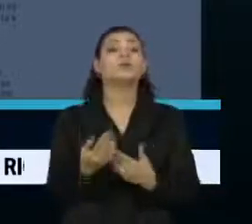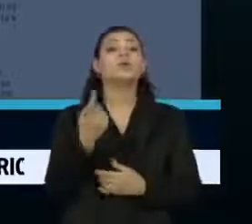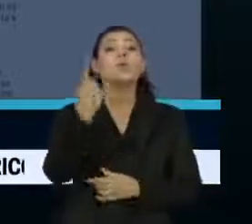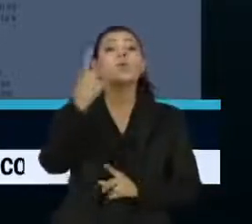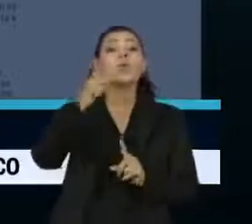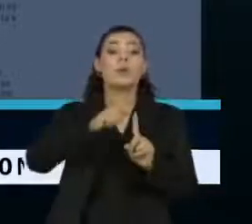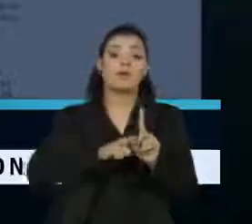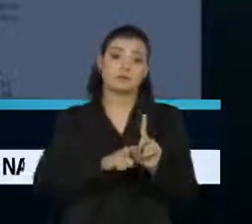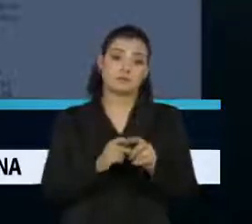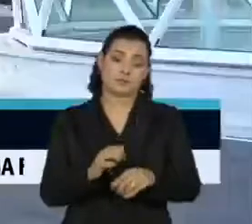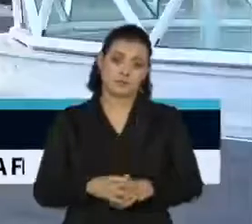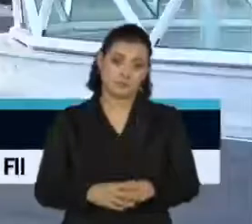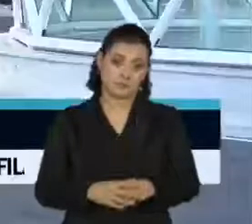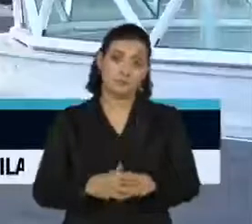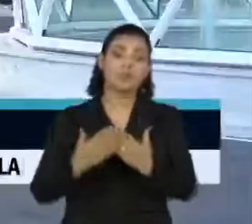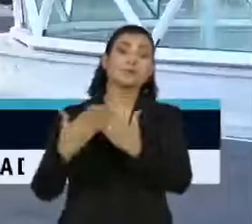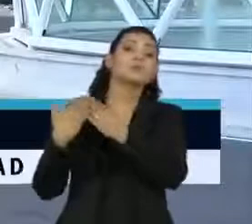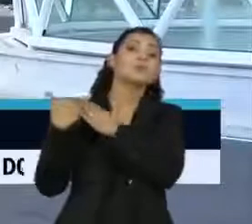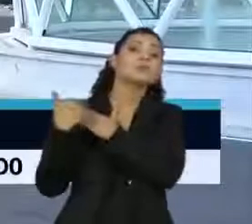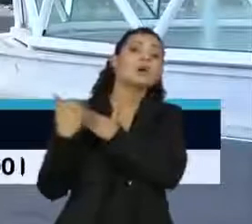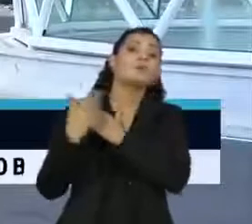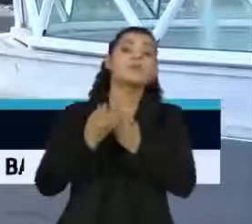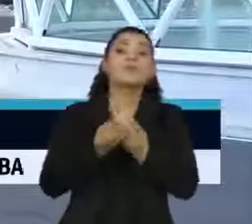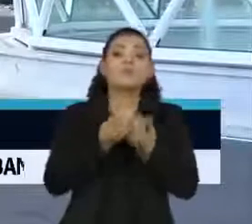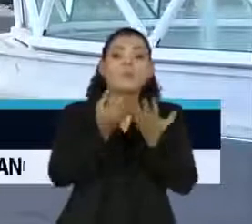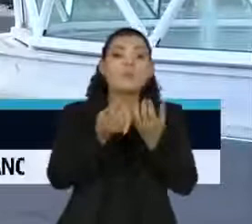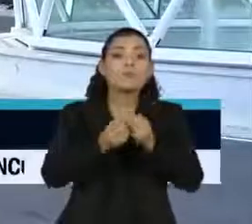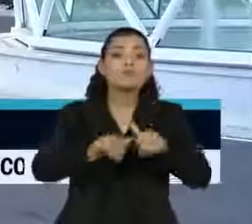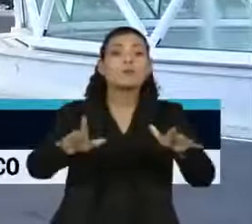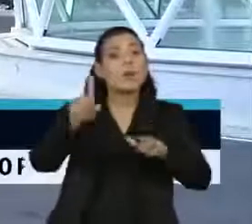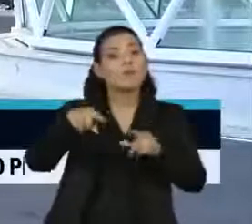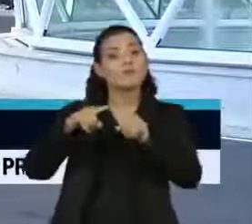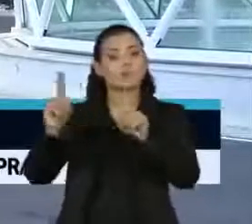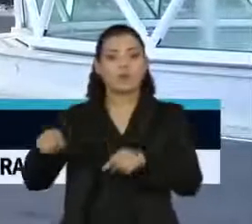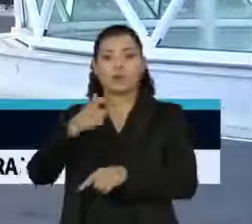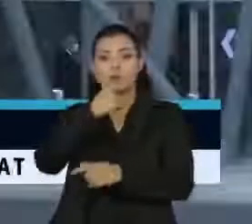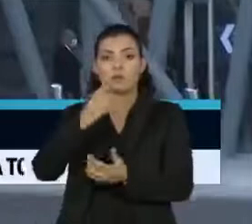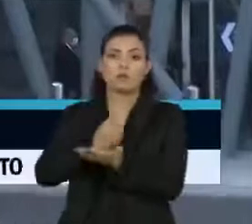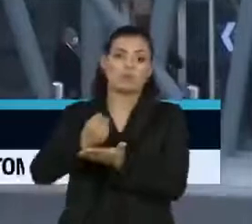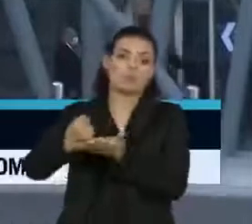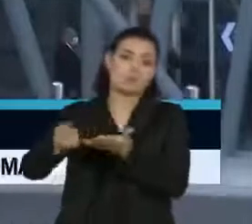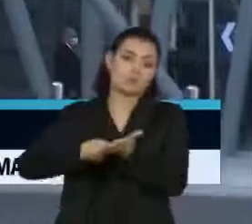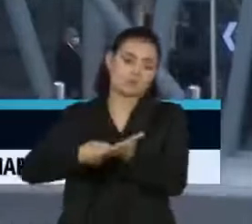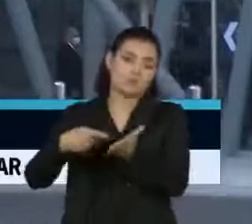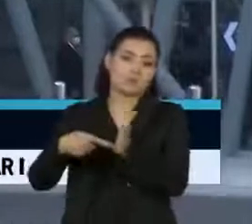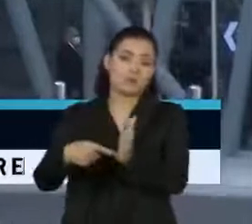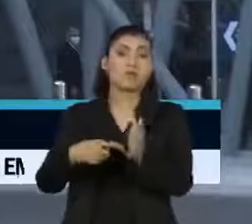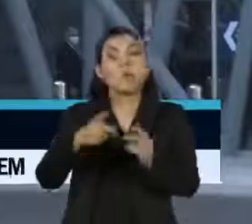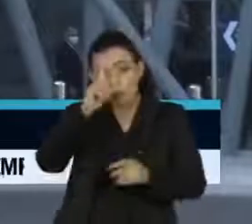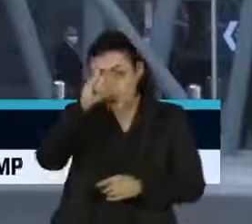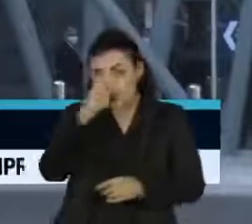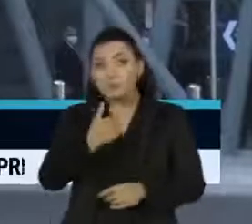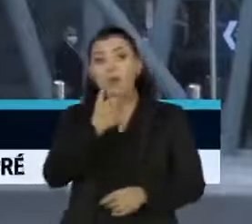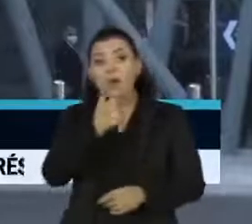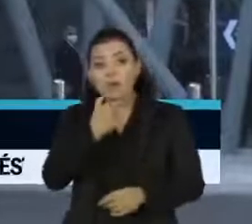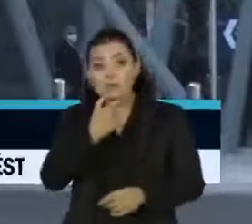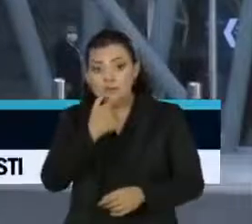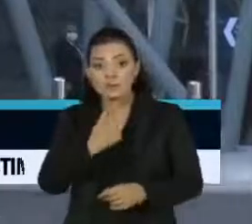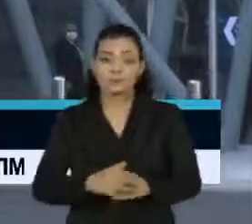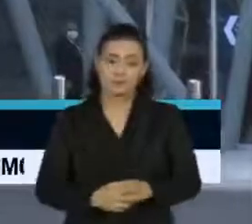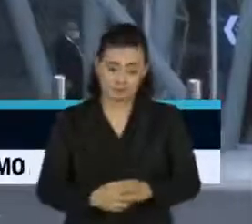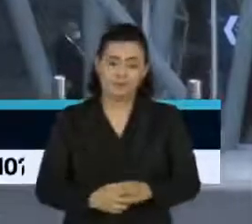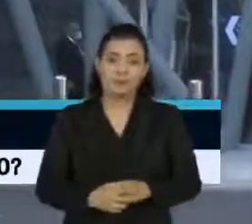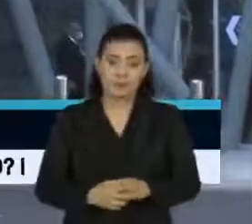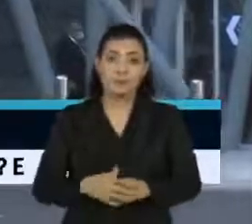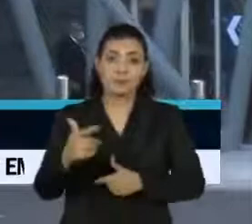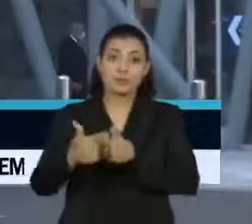um mês. O responsável pelo vazamento é um funcionário contratado pelo Hospital Israelita Albert Einstein, que